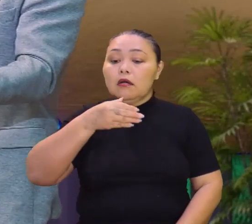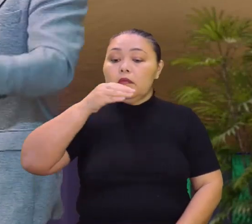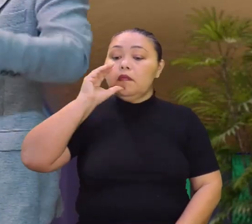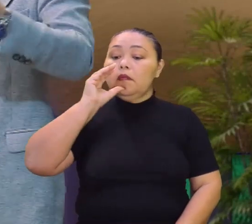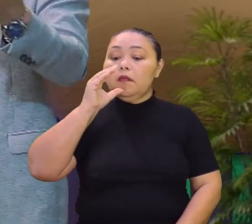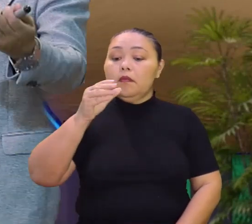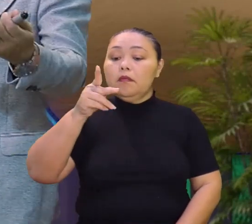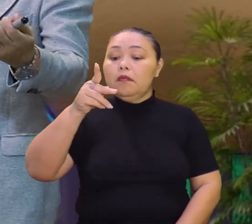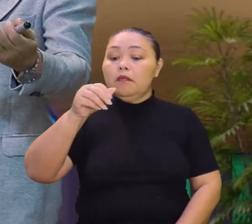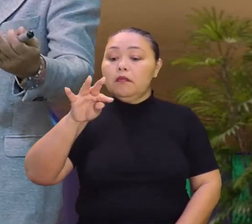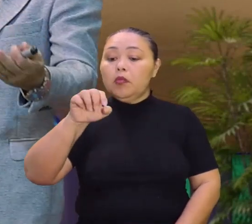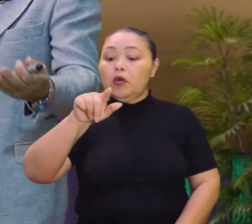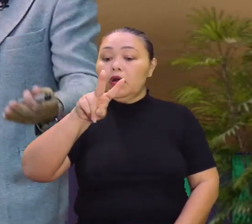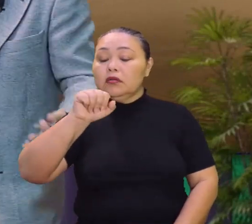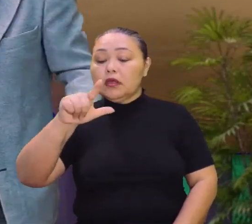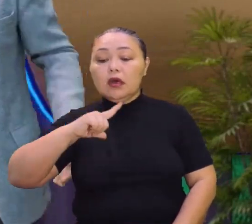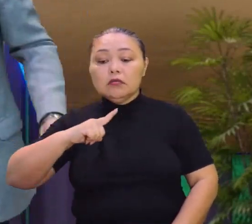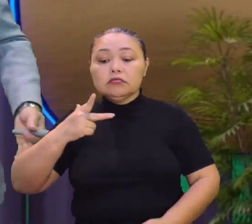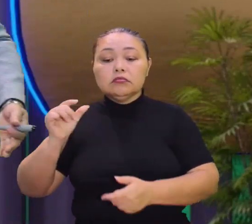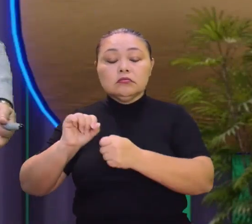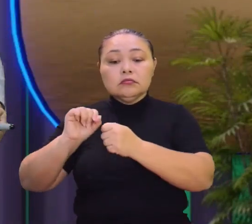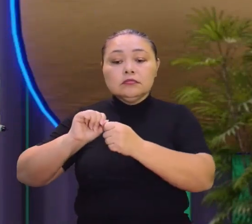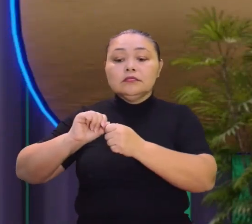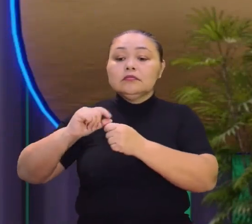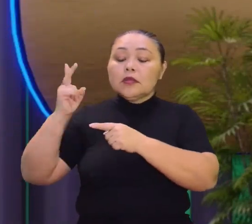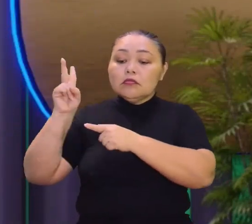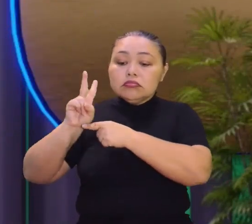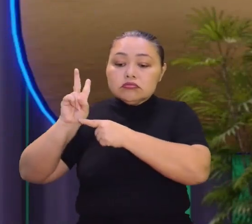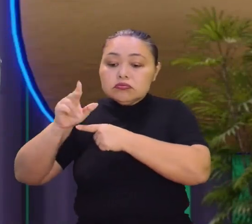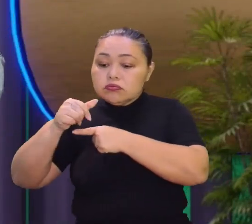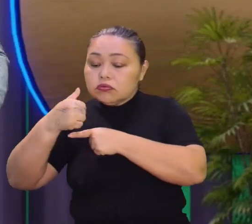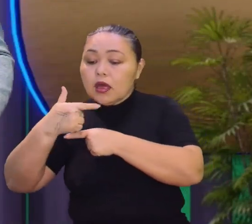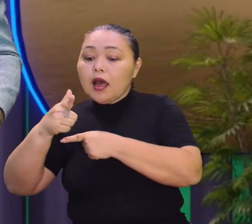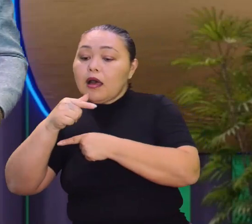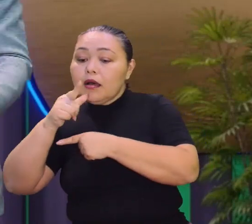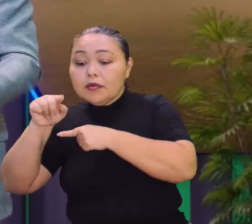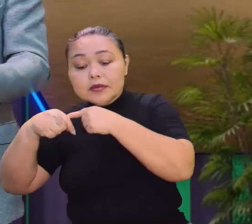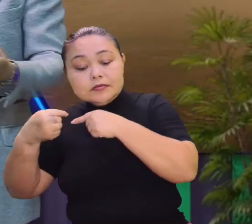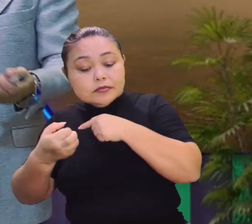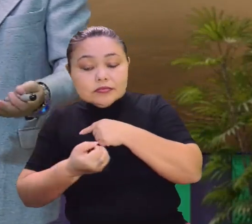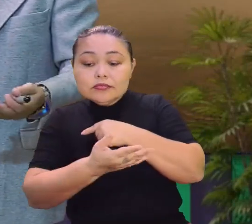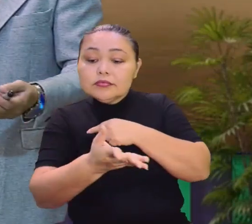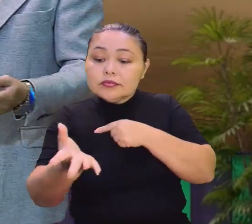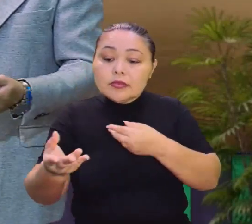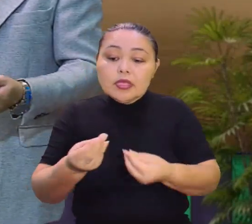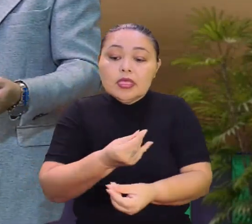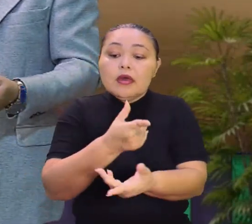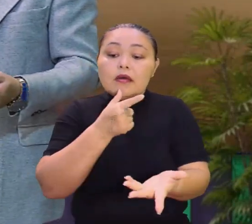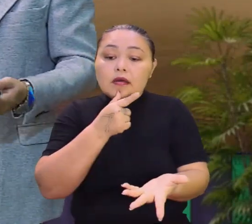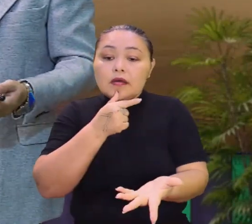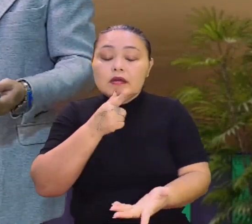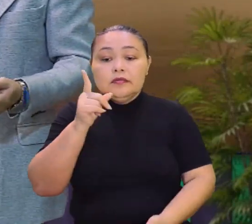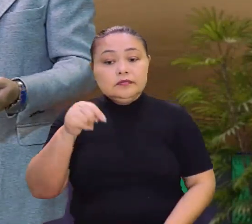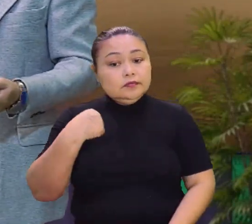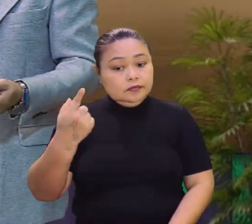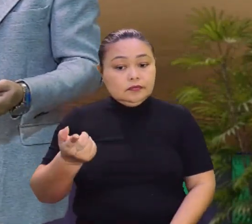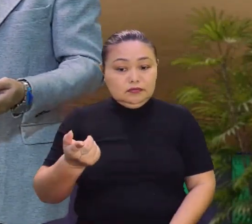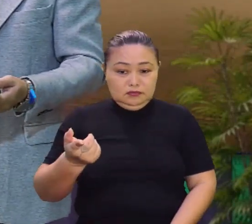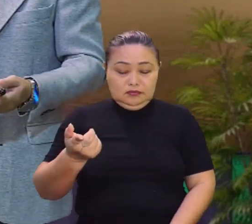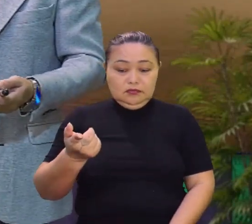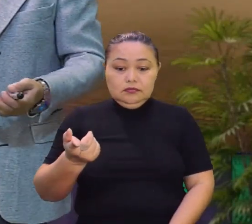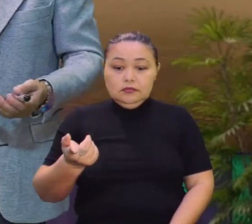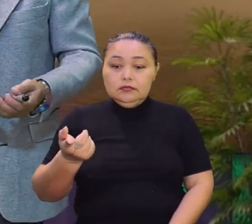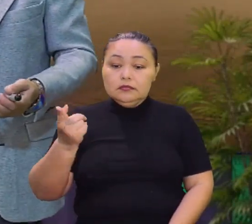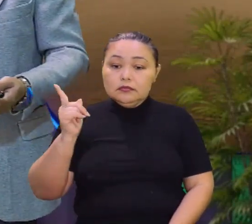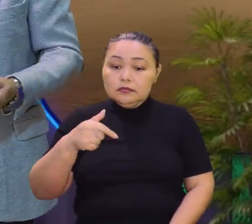É isso? Trata a água para depois a gente jogar de novo no sono. Muito bem. É isso? Gastando água. Com certeza. O custo, né? Isso.